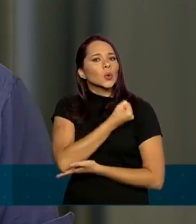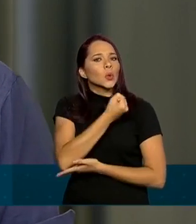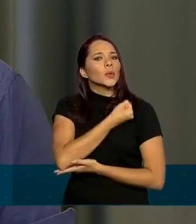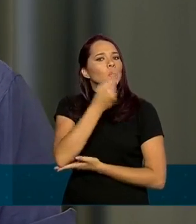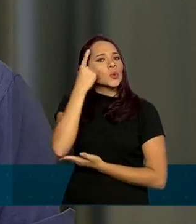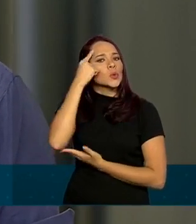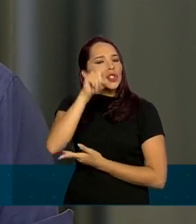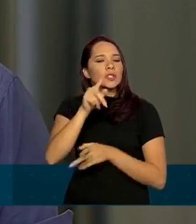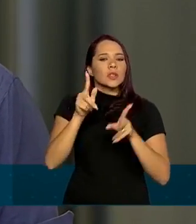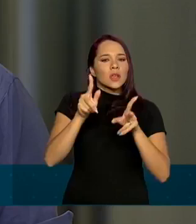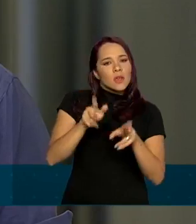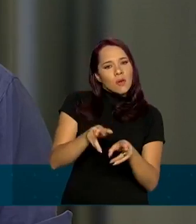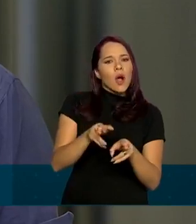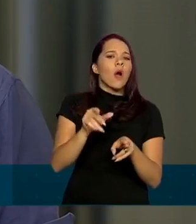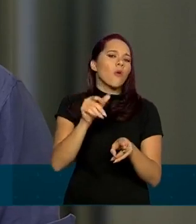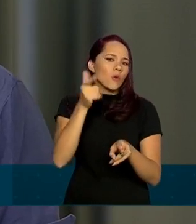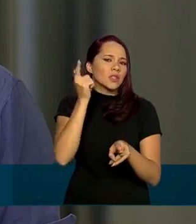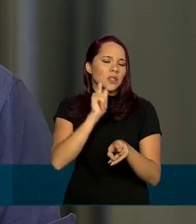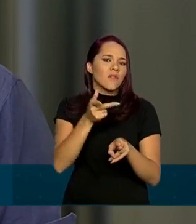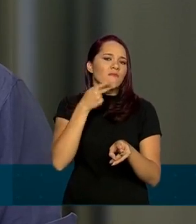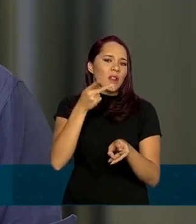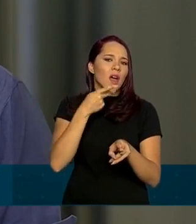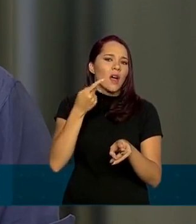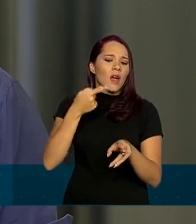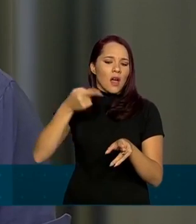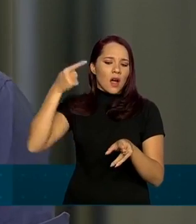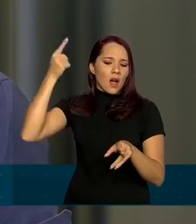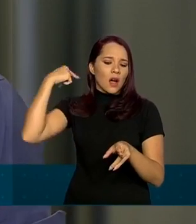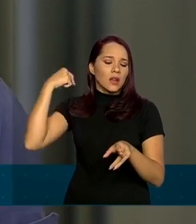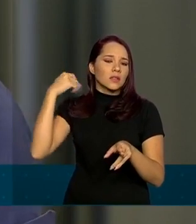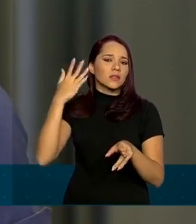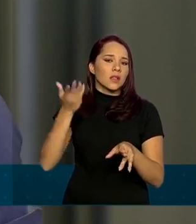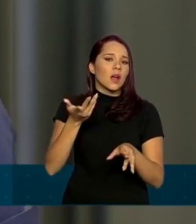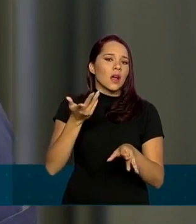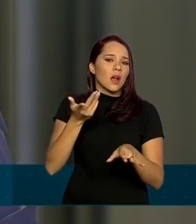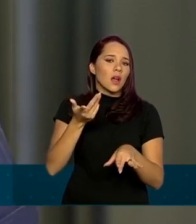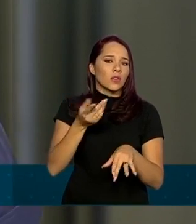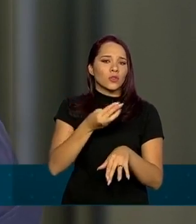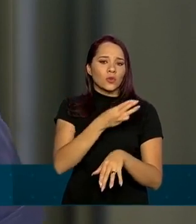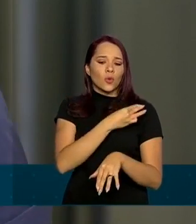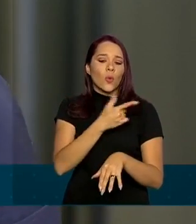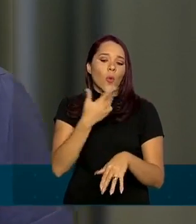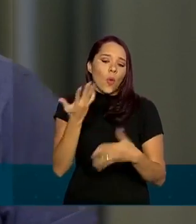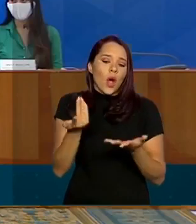dia como a gente podia falar tinha condição de falar na época do ministro Bandetta por exemplo